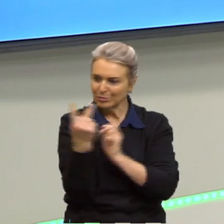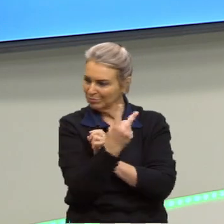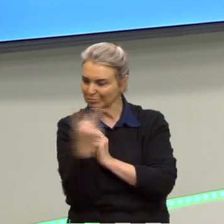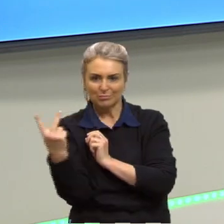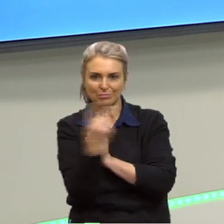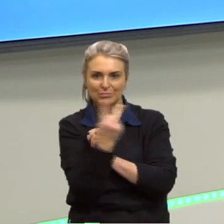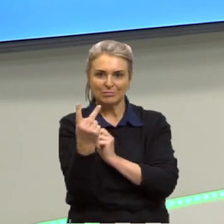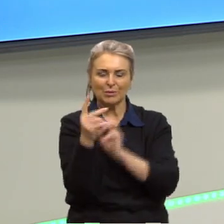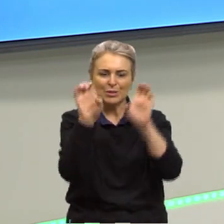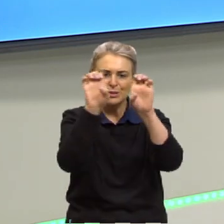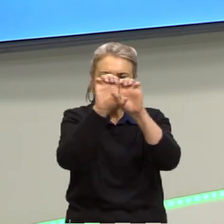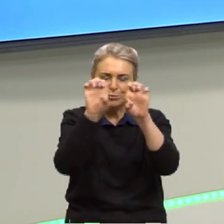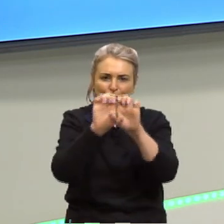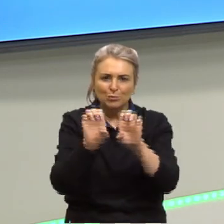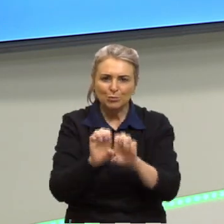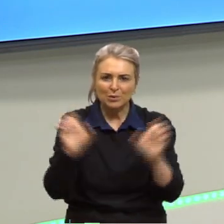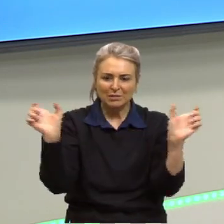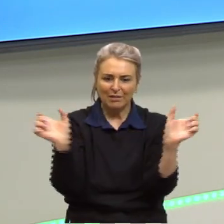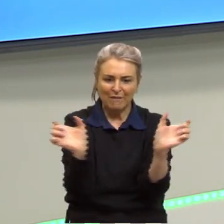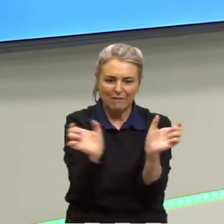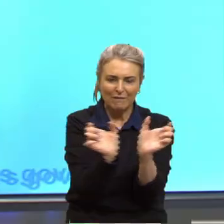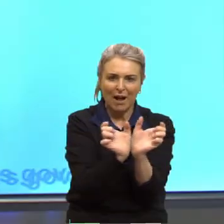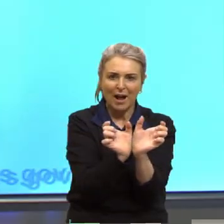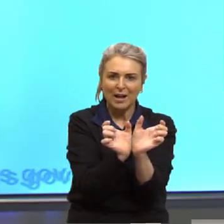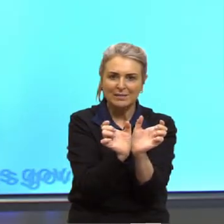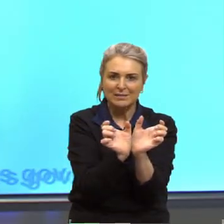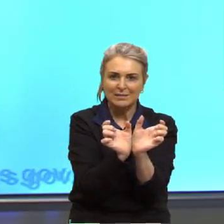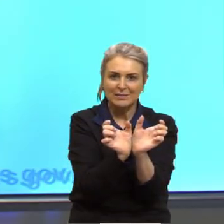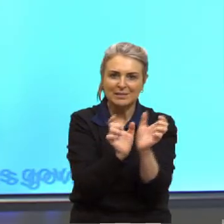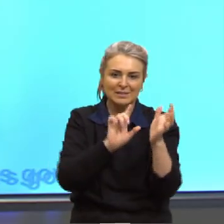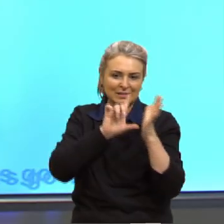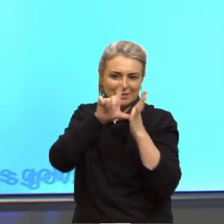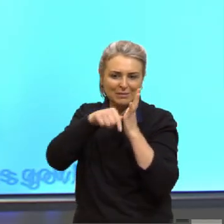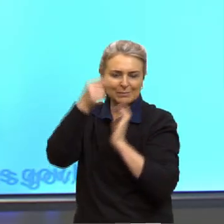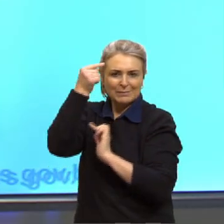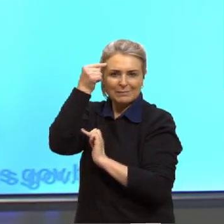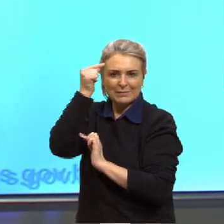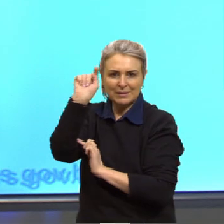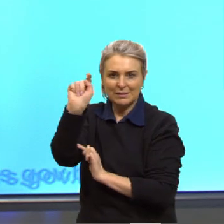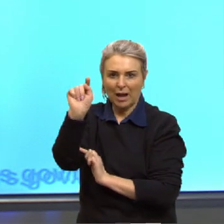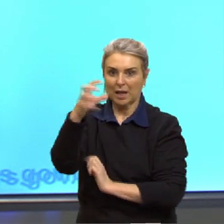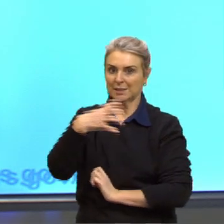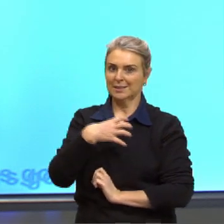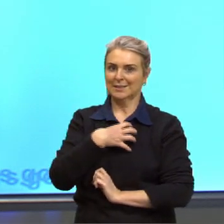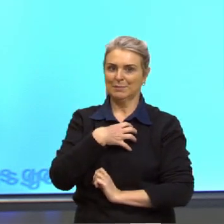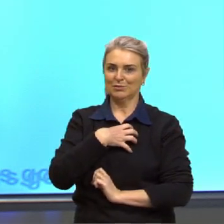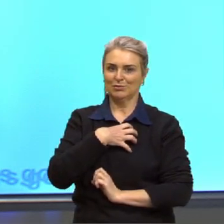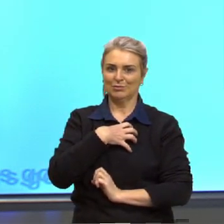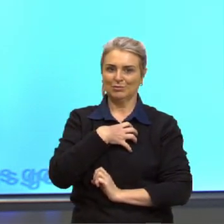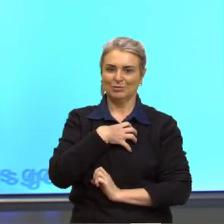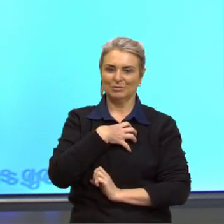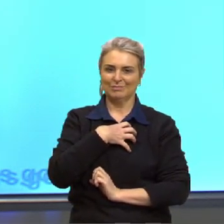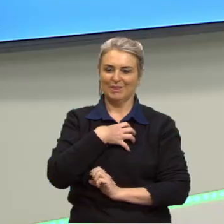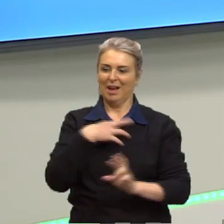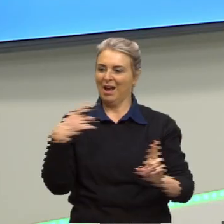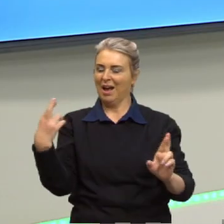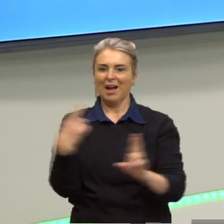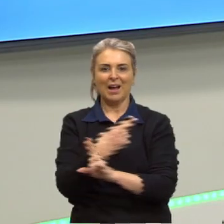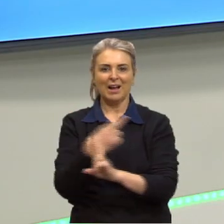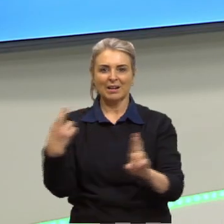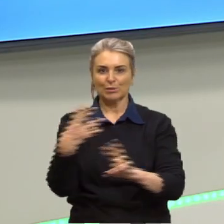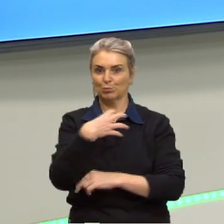essas estruturas vão funcionar para adiante a gente pensar em semântica, que é a relação de